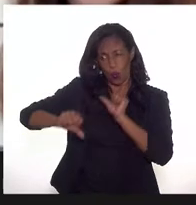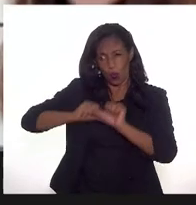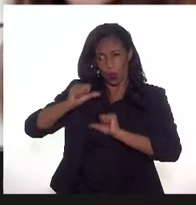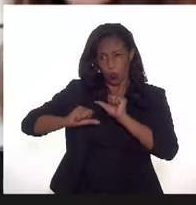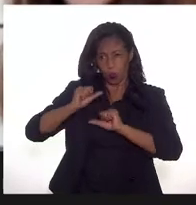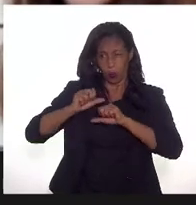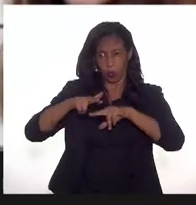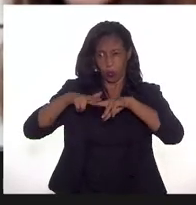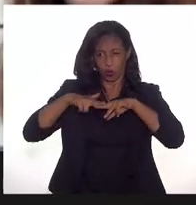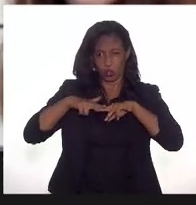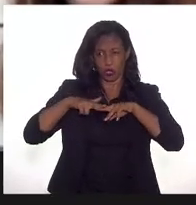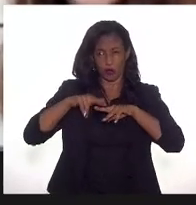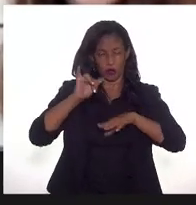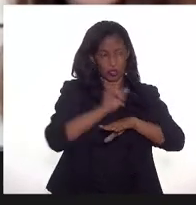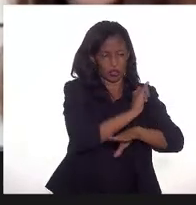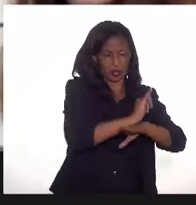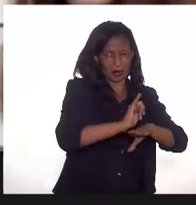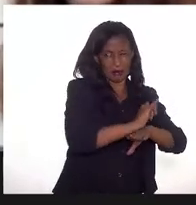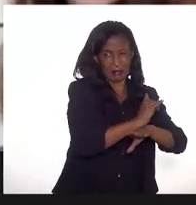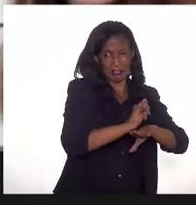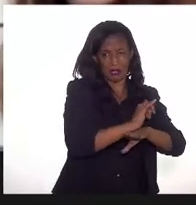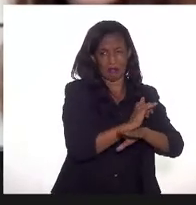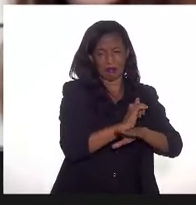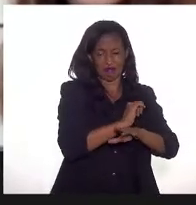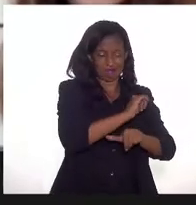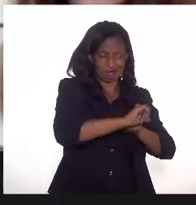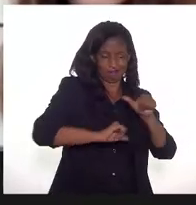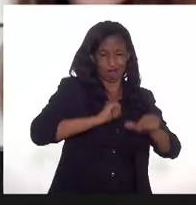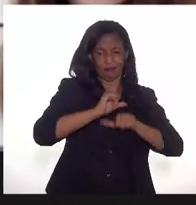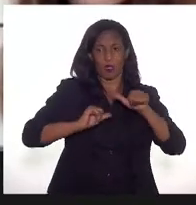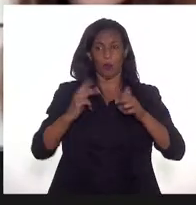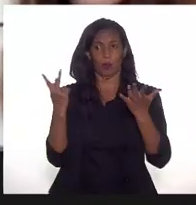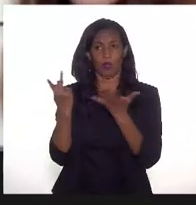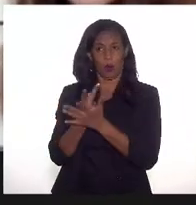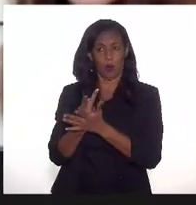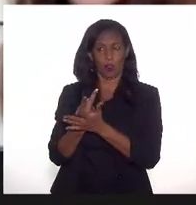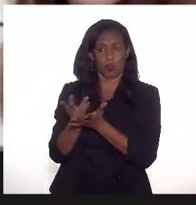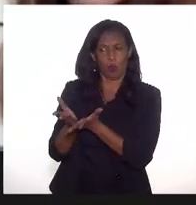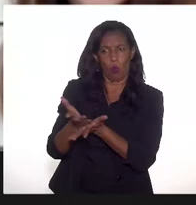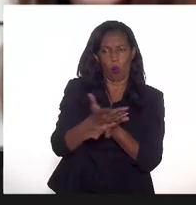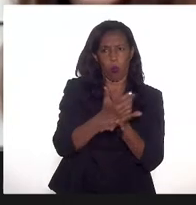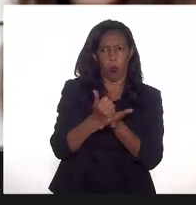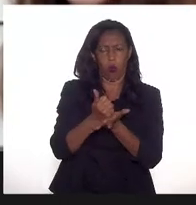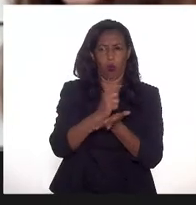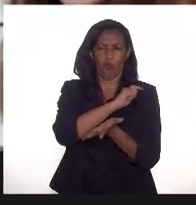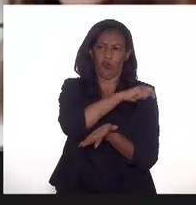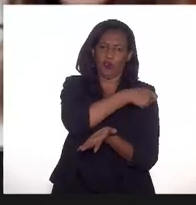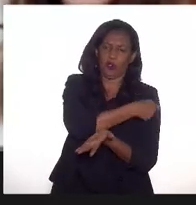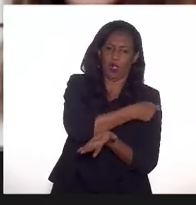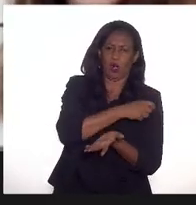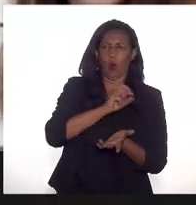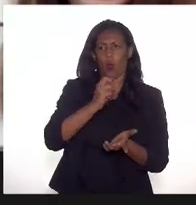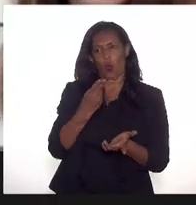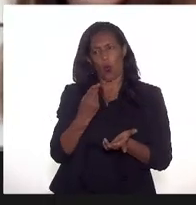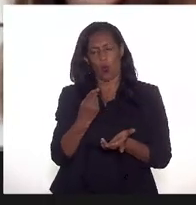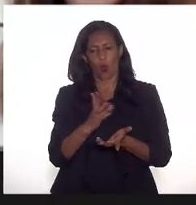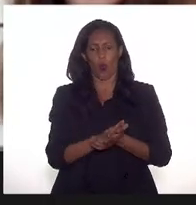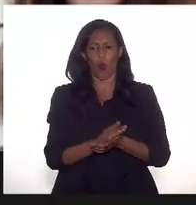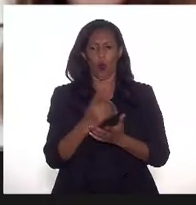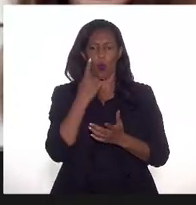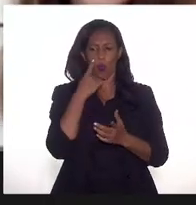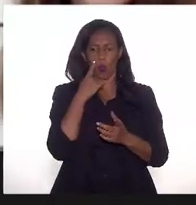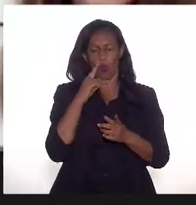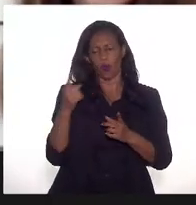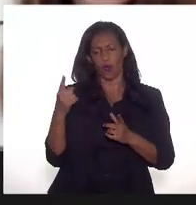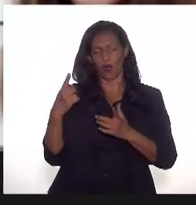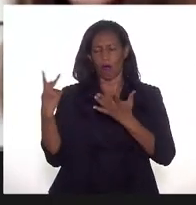eventualmente de planificação ou de métodos de recuperação. Exemplo, não está sendo feita a eleição de água conforme